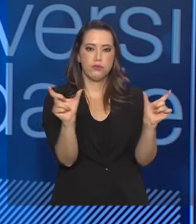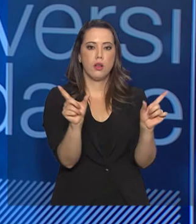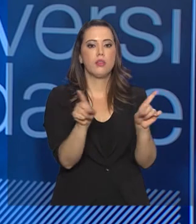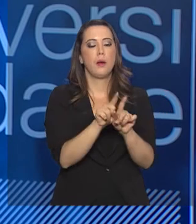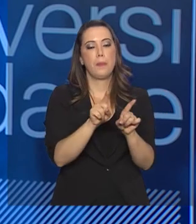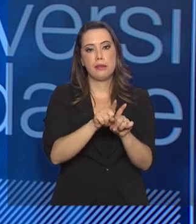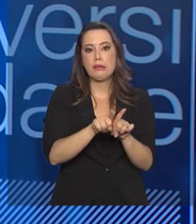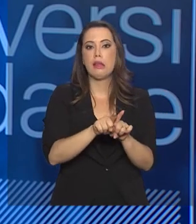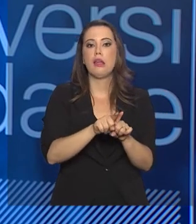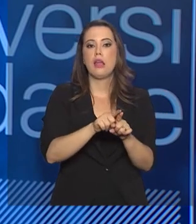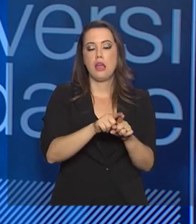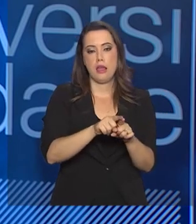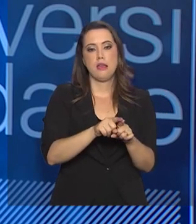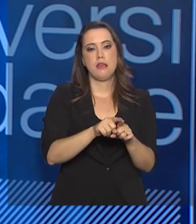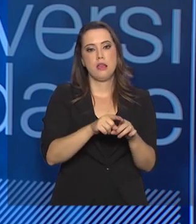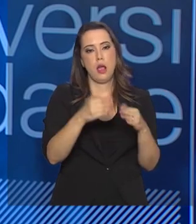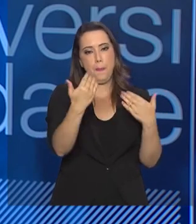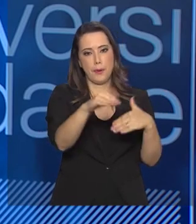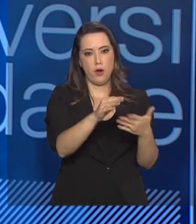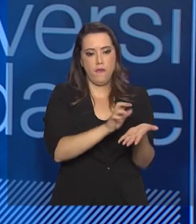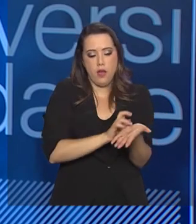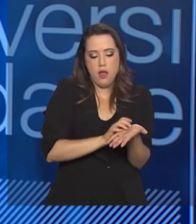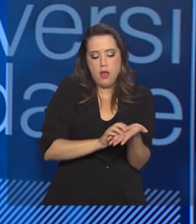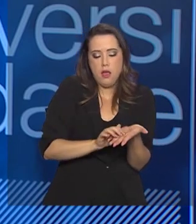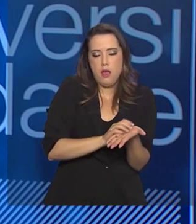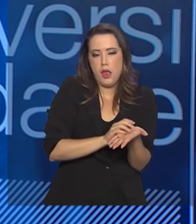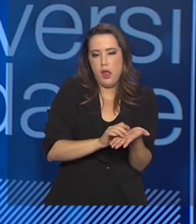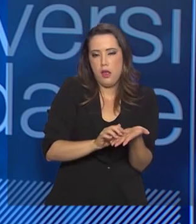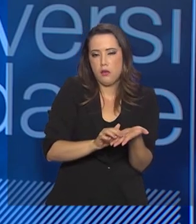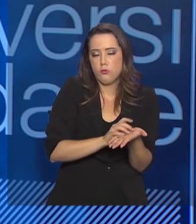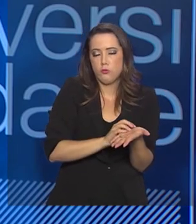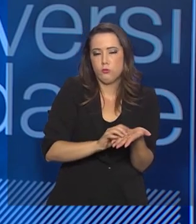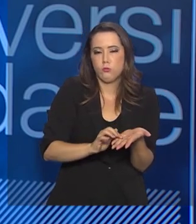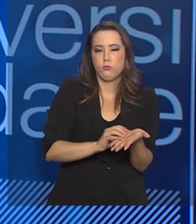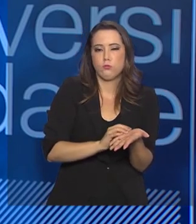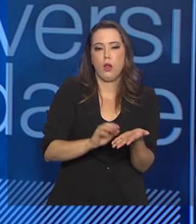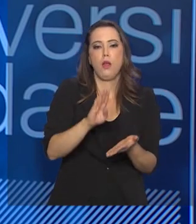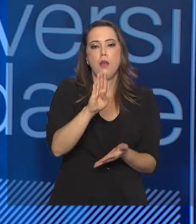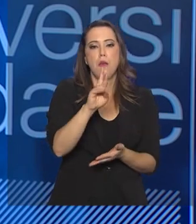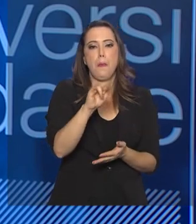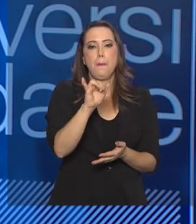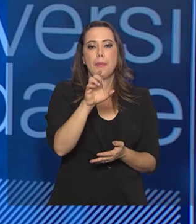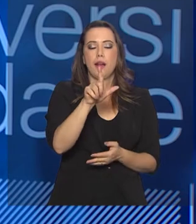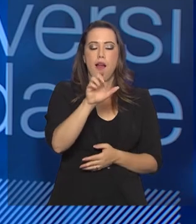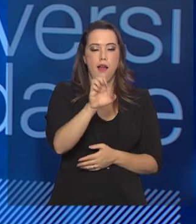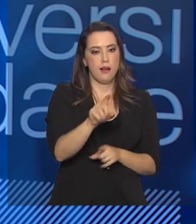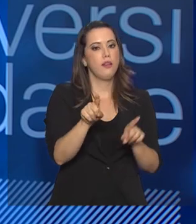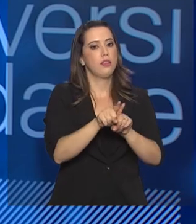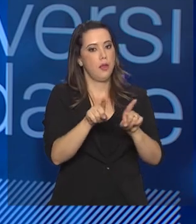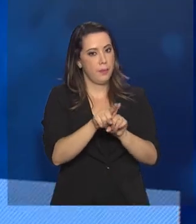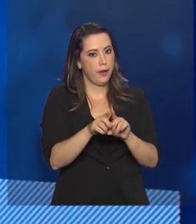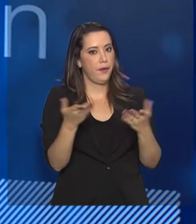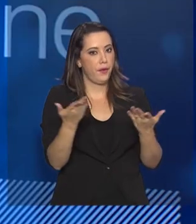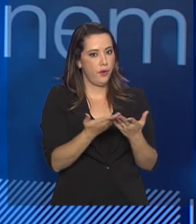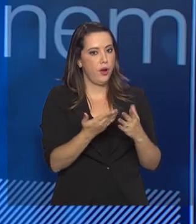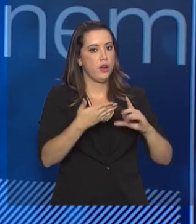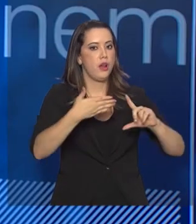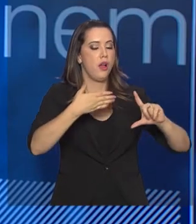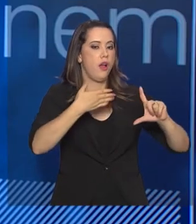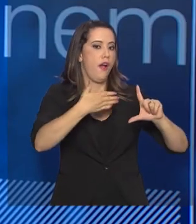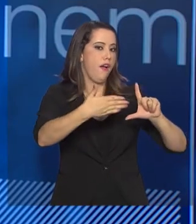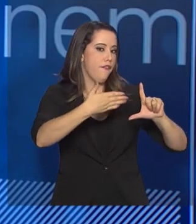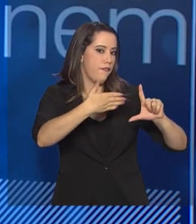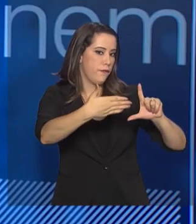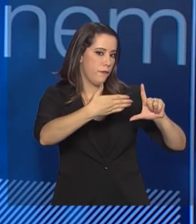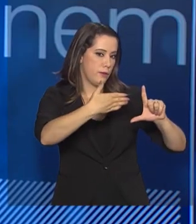para aqueles que precisam. Nós oferecemos também, mais recentemente, uma videoprova em Libras, que demora cerca de três